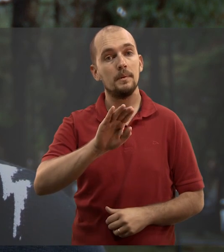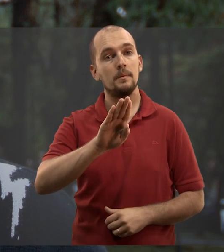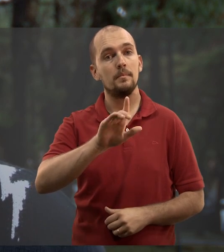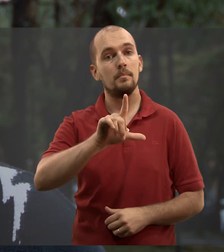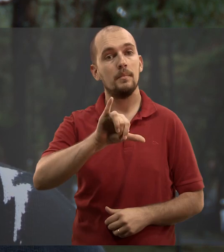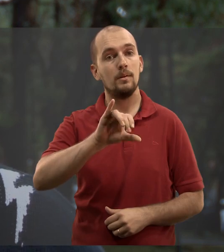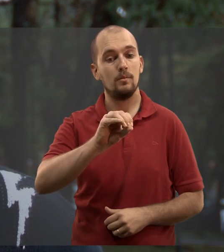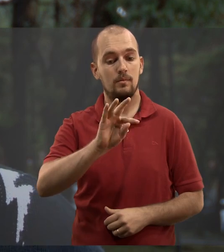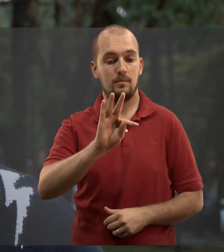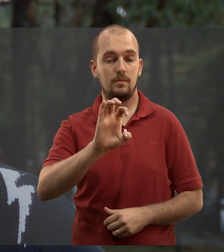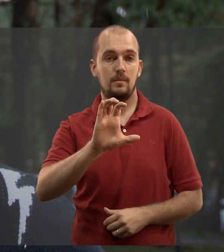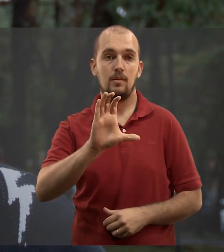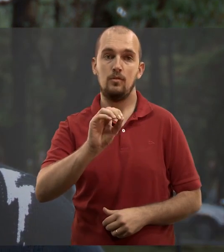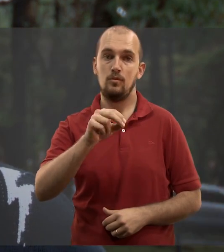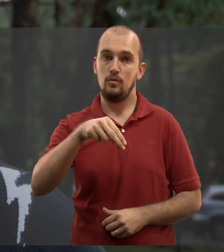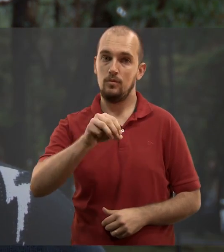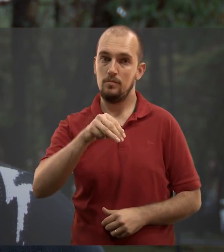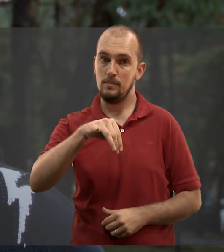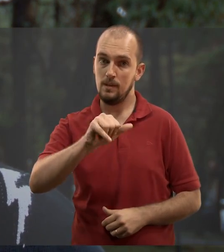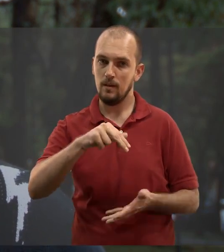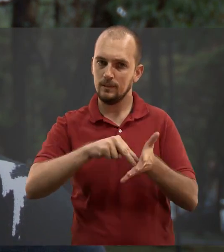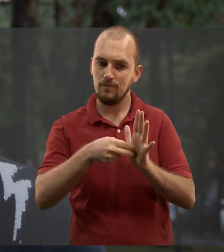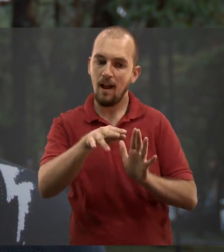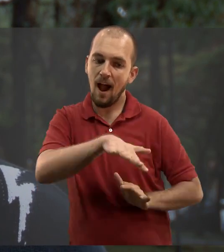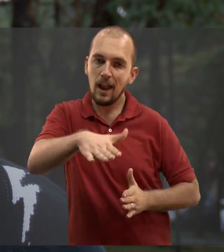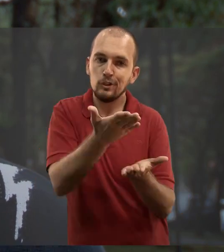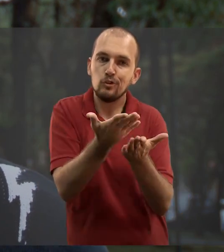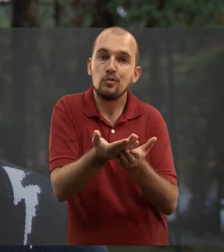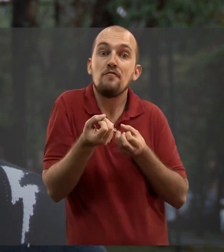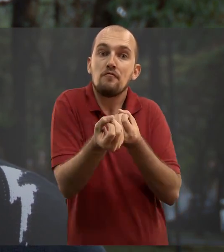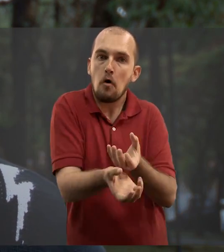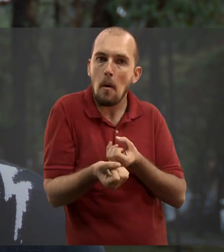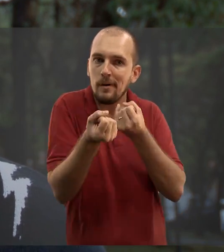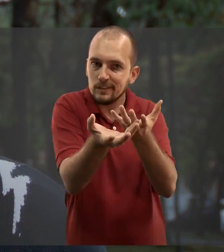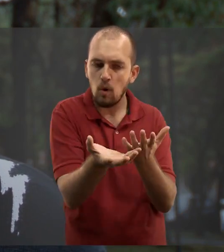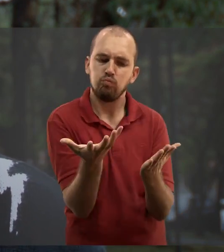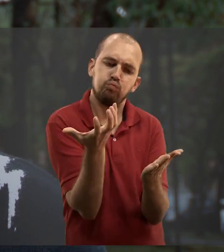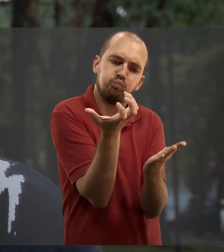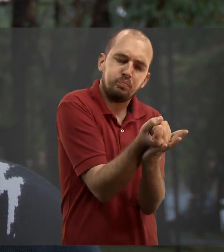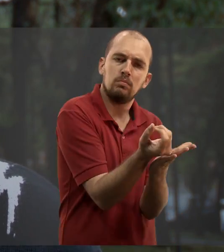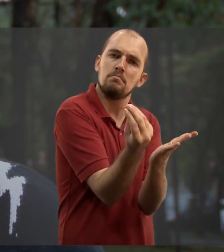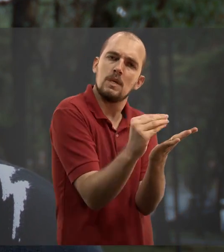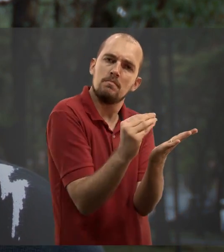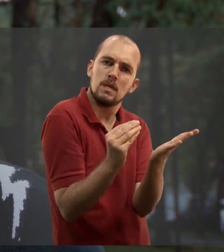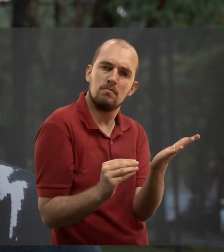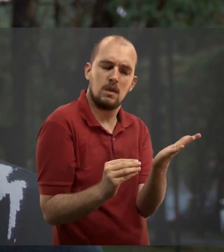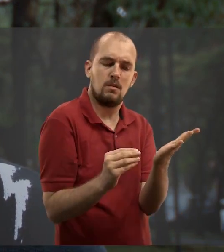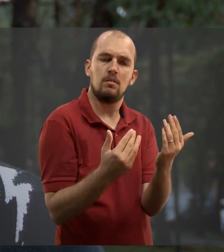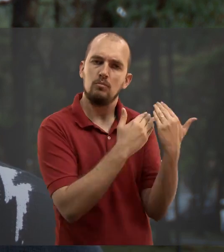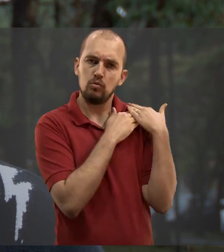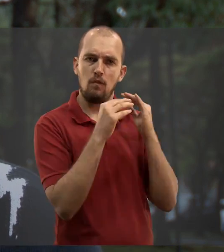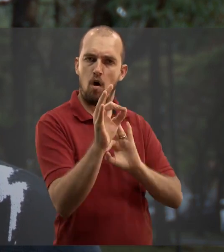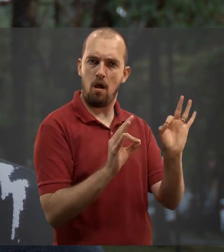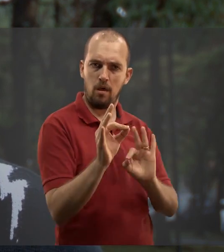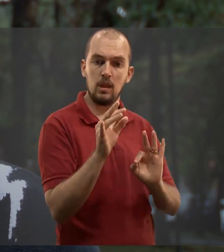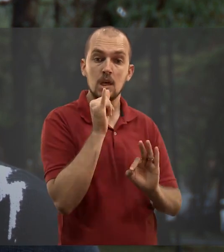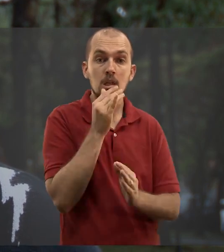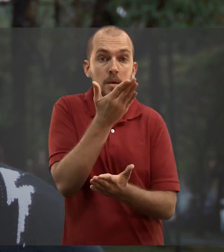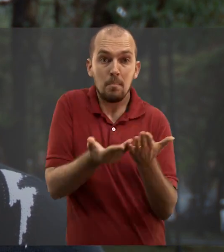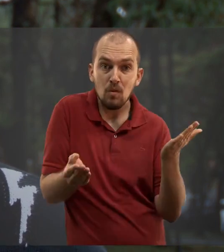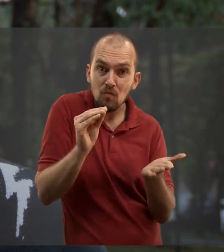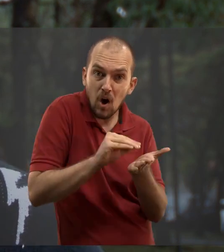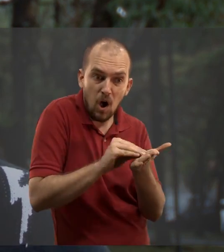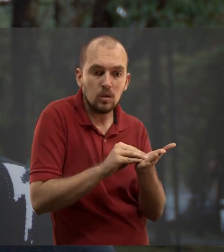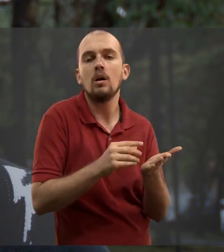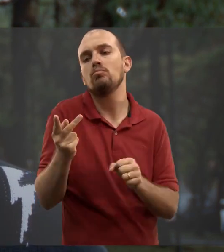A biblioteconomia nada mais é do que um campo que estuda a informação registrada. Então ela tem esse papel de organizar,